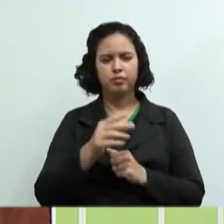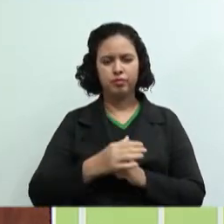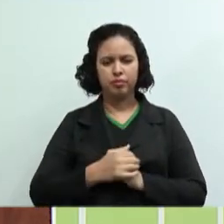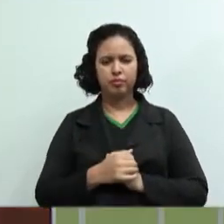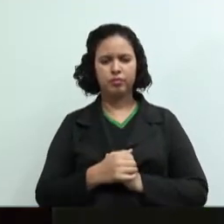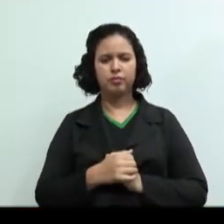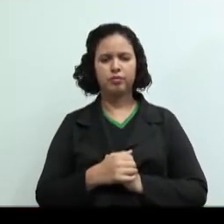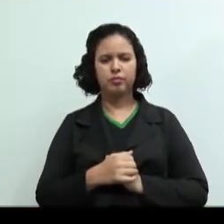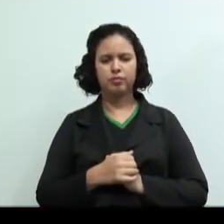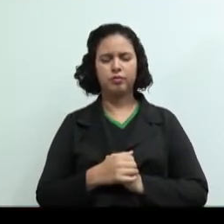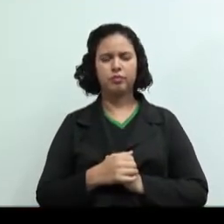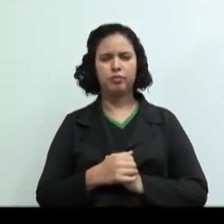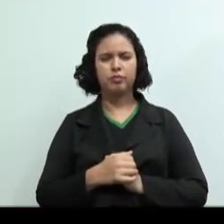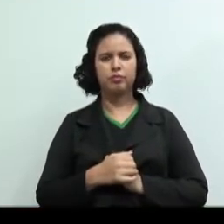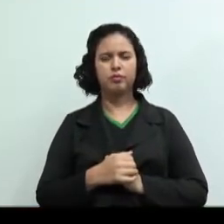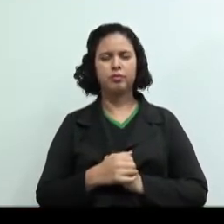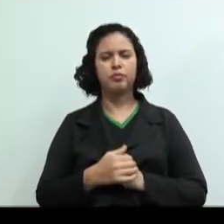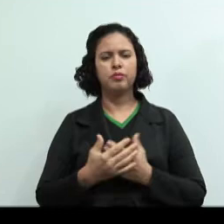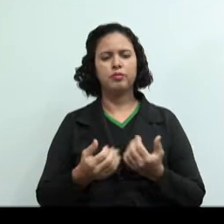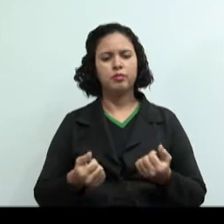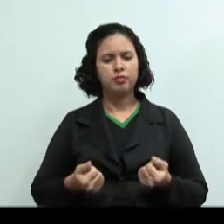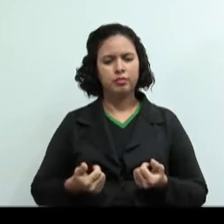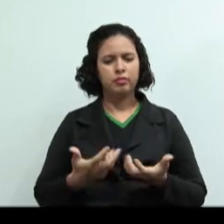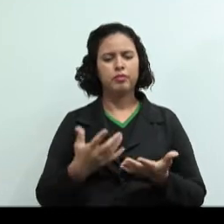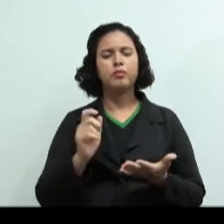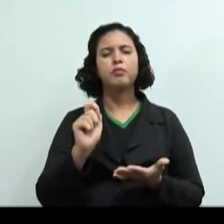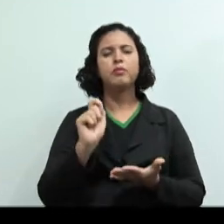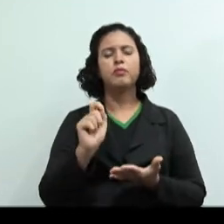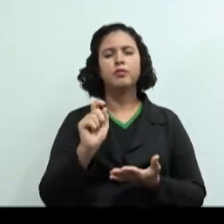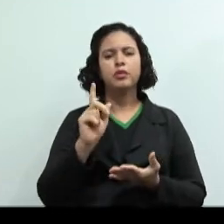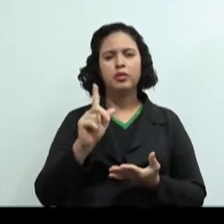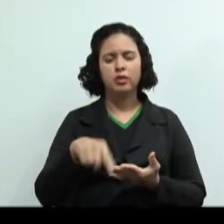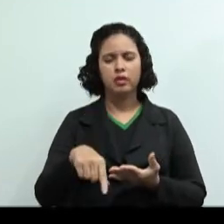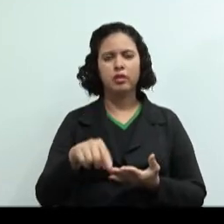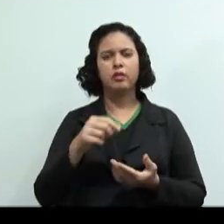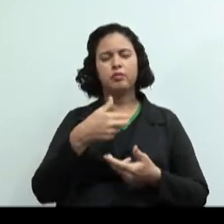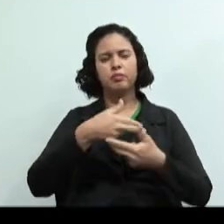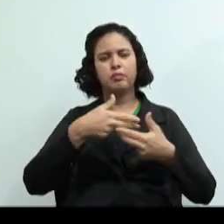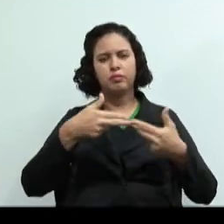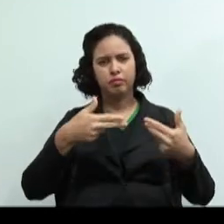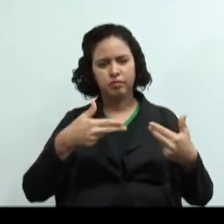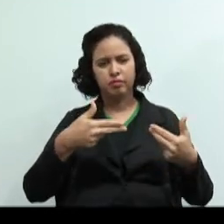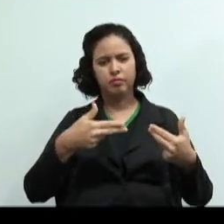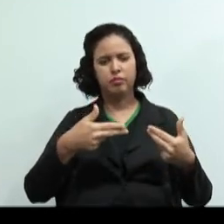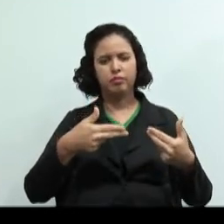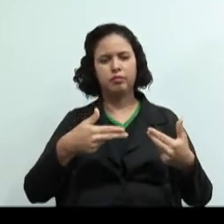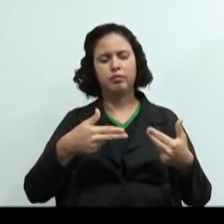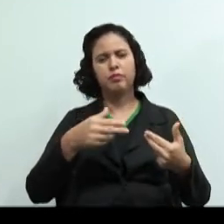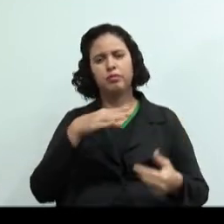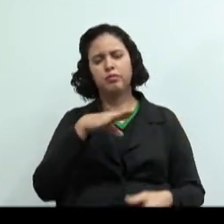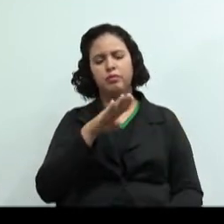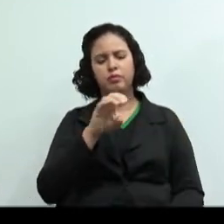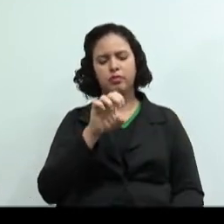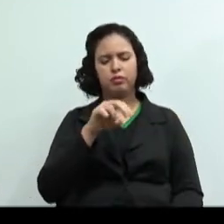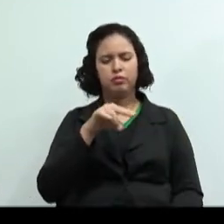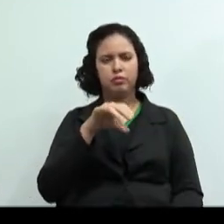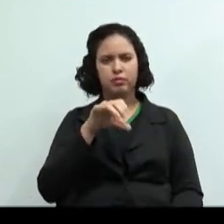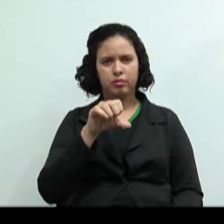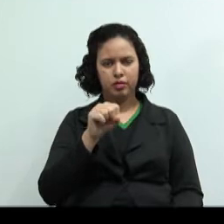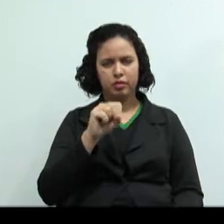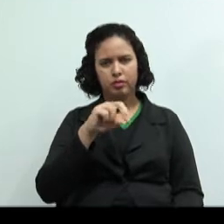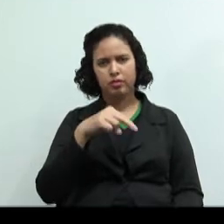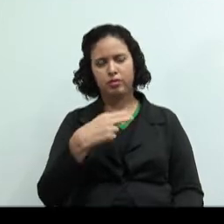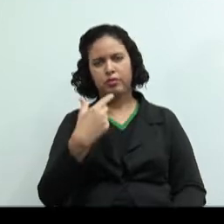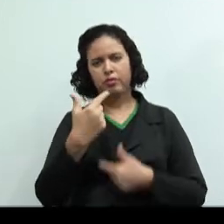lá no slide. Despesas, que são dispêndios operacionais, são bens ou serviços consumidos